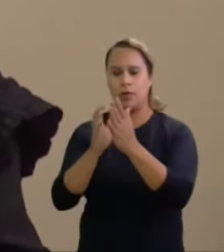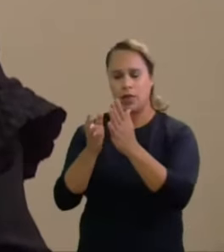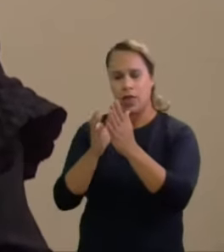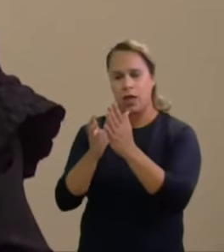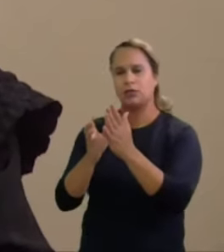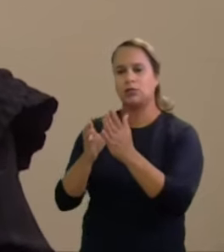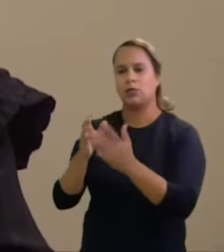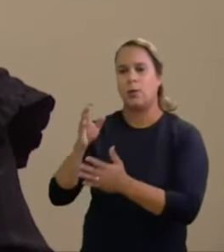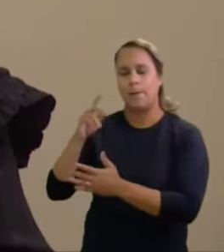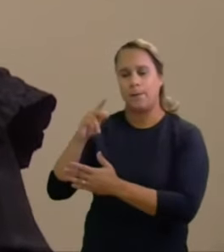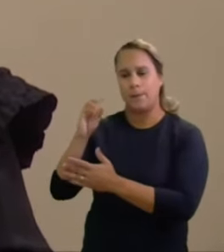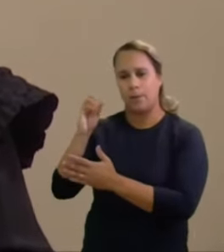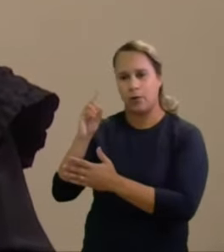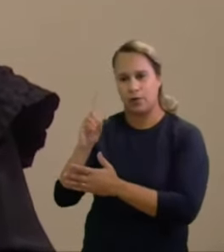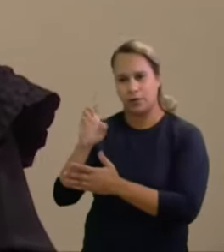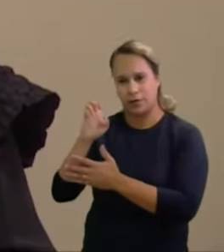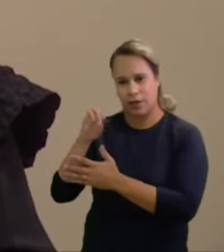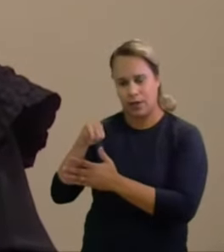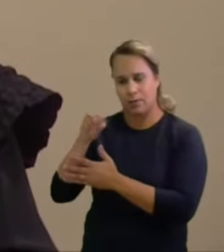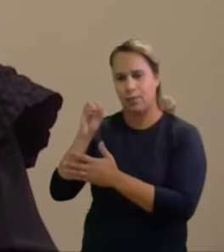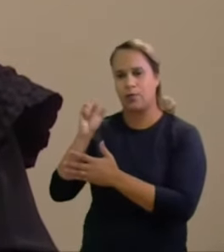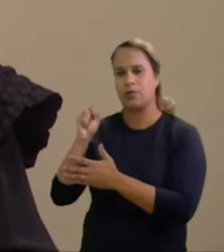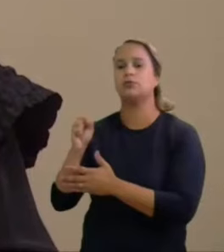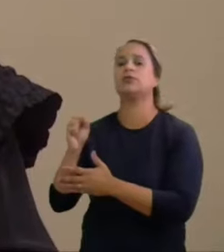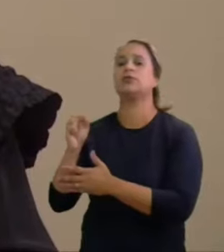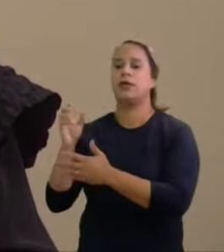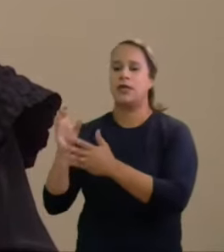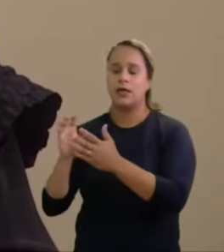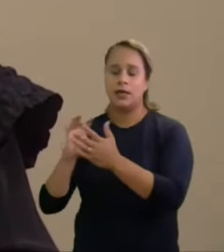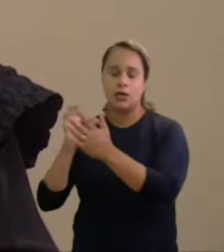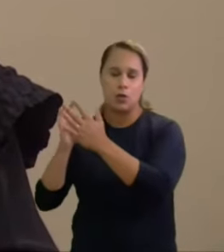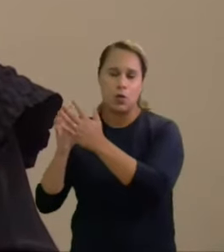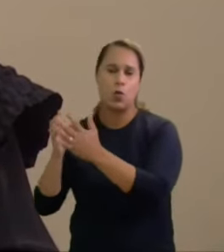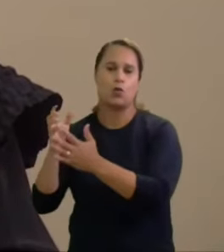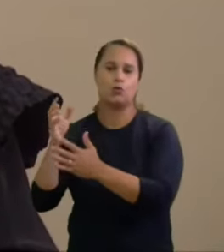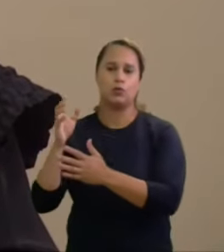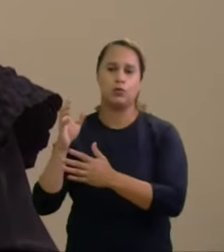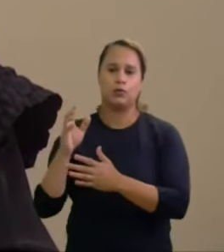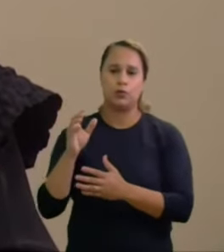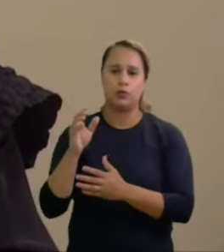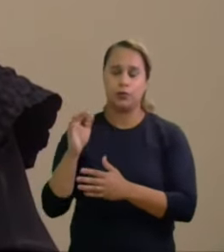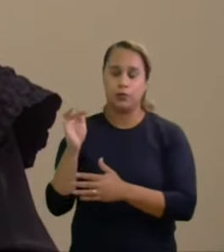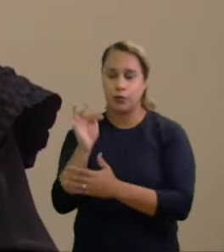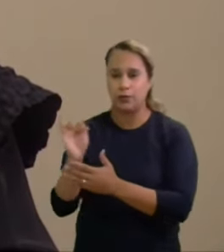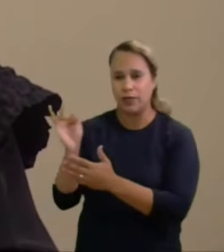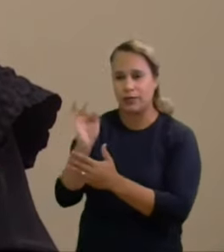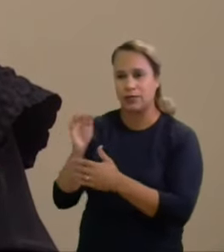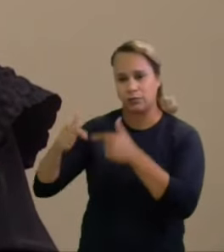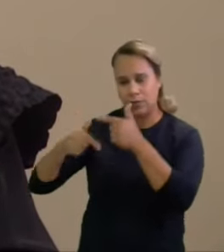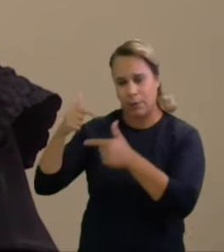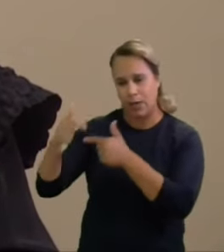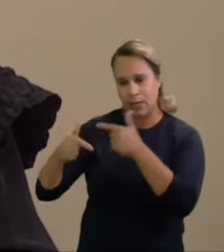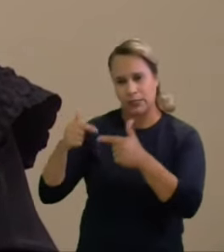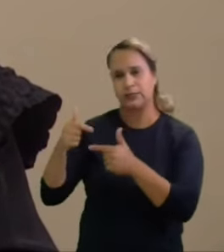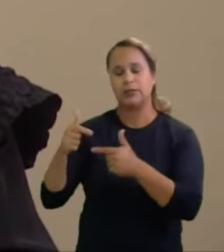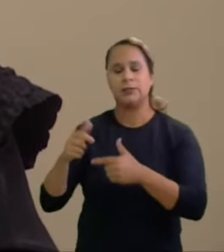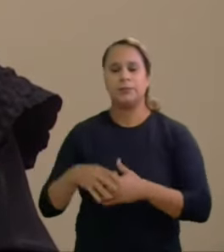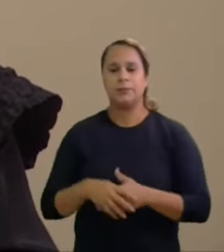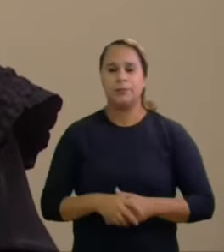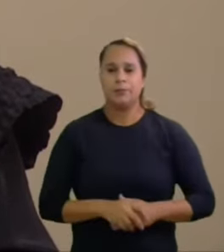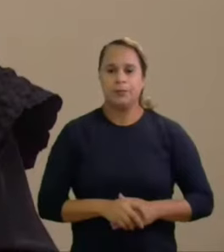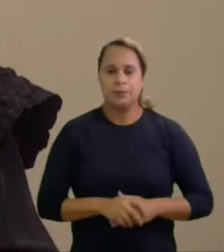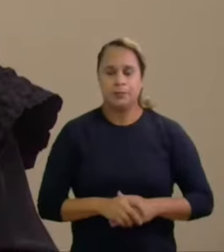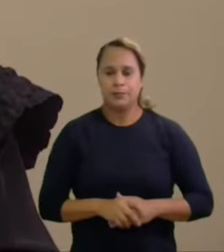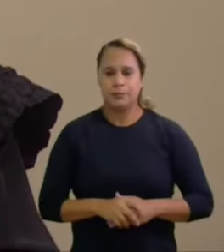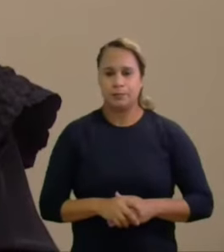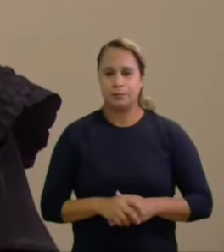Nacional não há assim comprovação nos autos de que na campanha dos investigados houve a utilização de recursos oriundos de